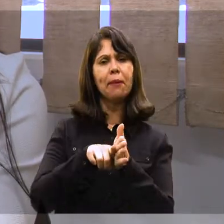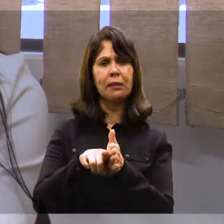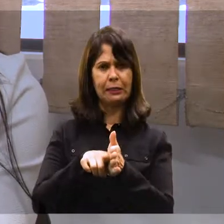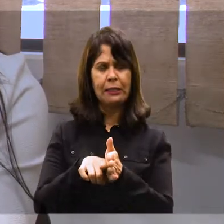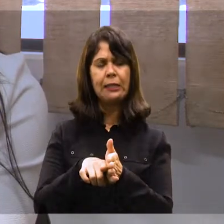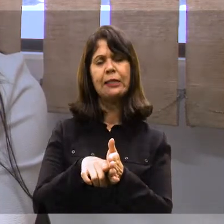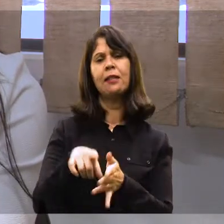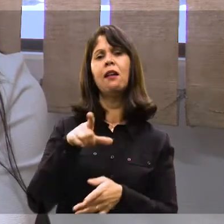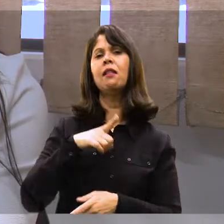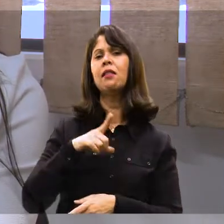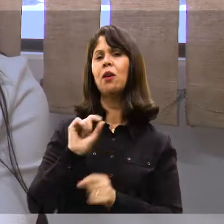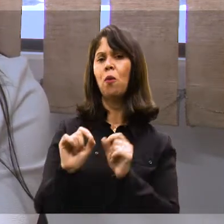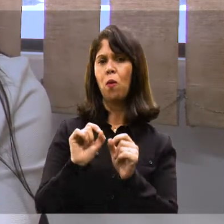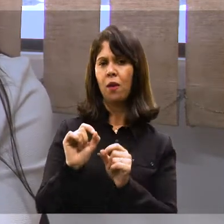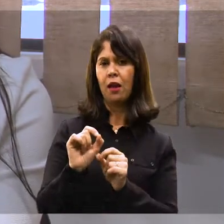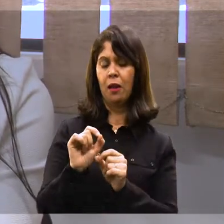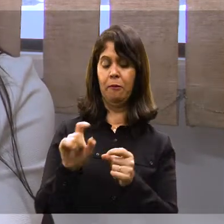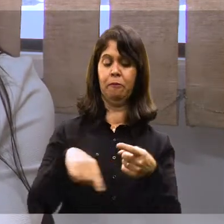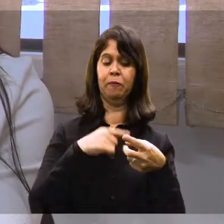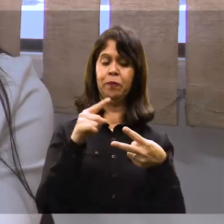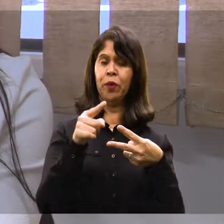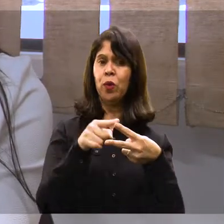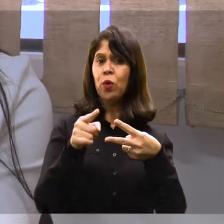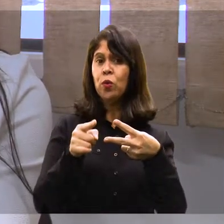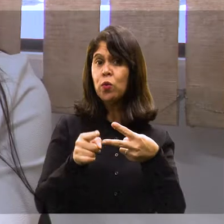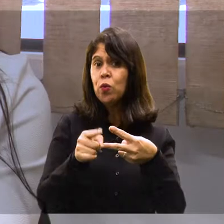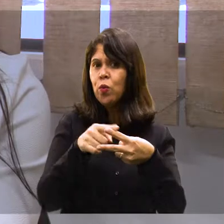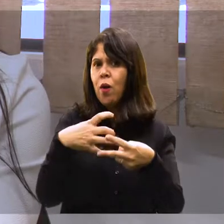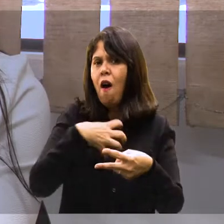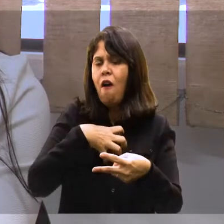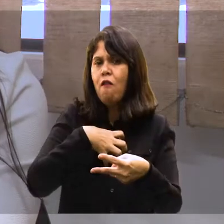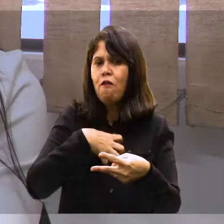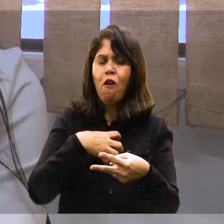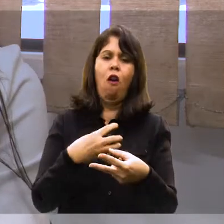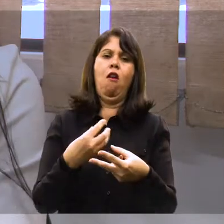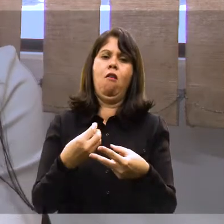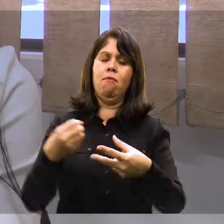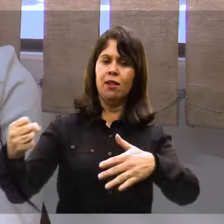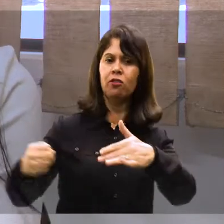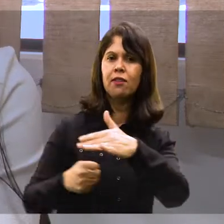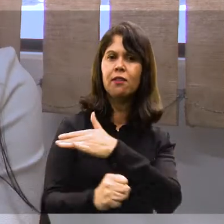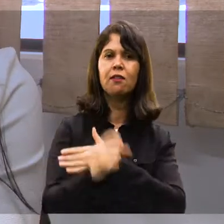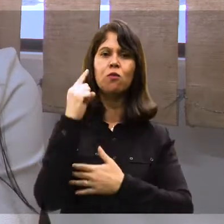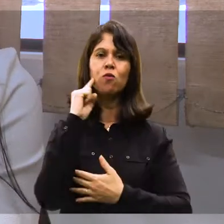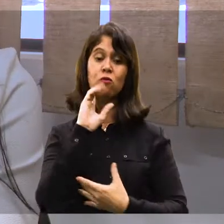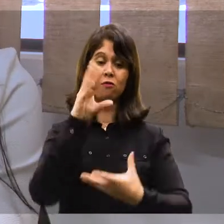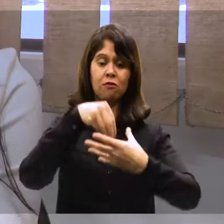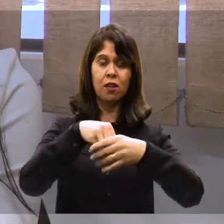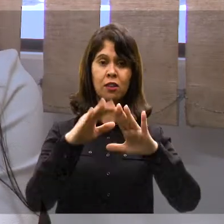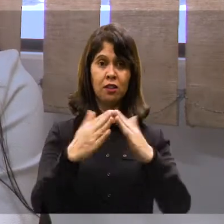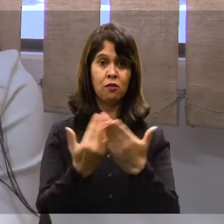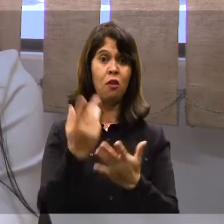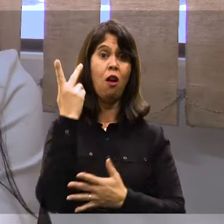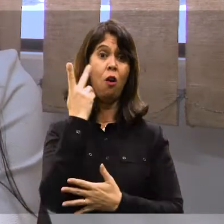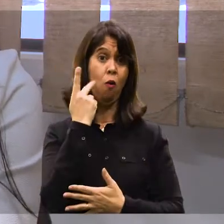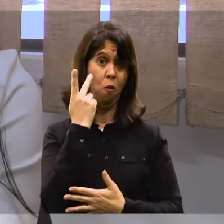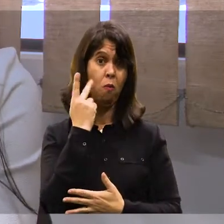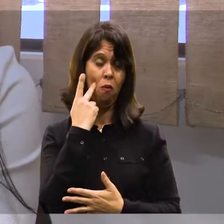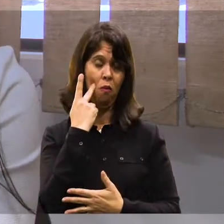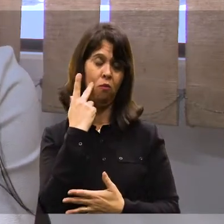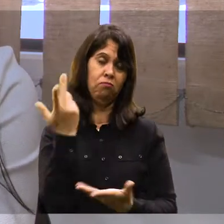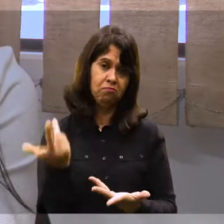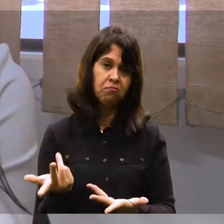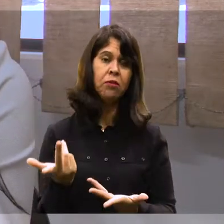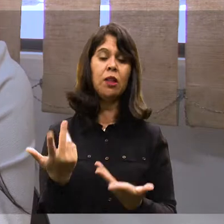pesquisa, ela consta, então, observação de duas formas de inserção dos surdos na escola